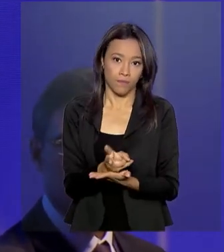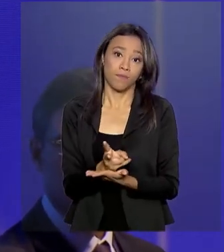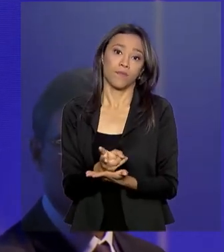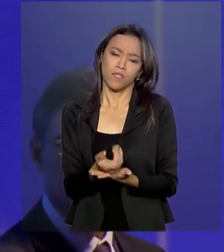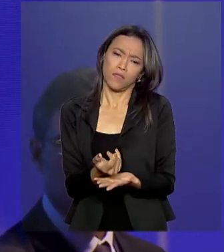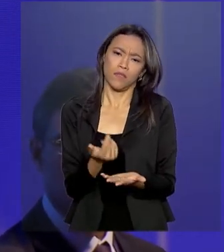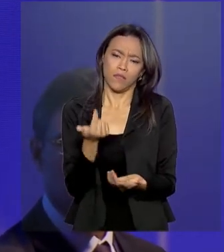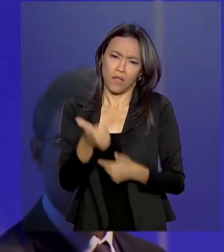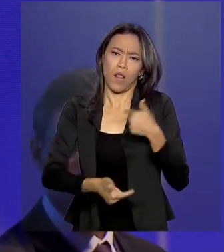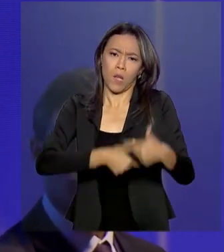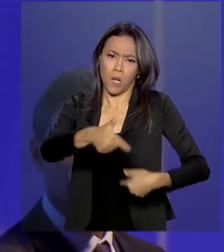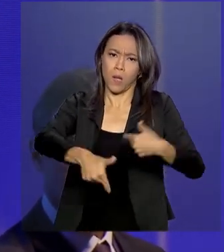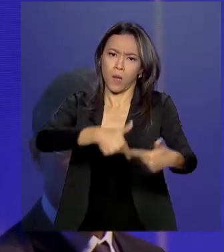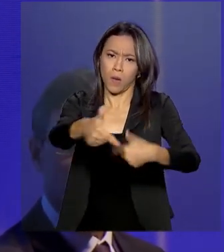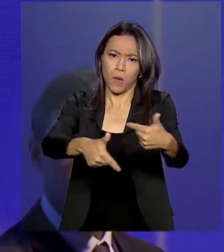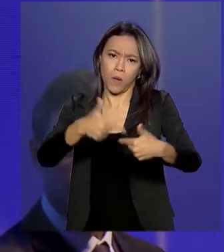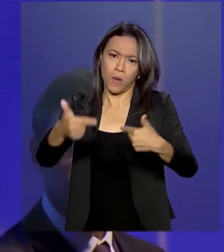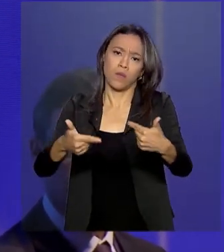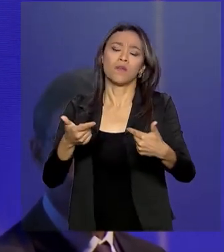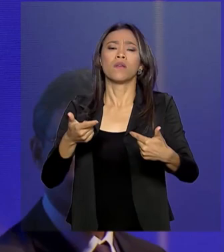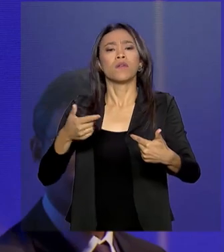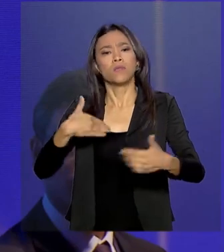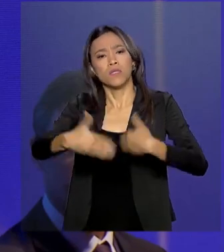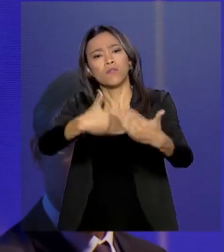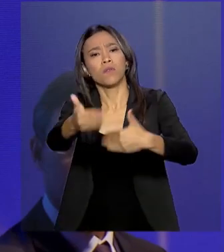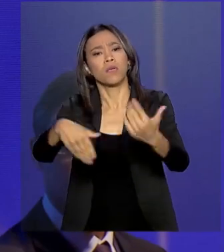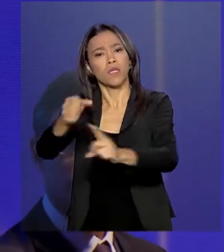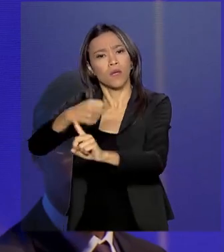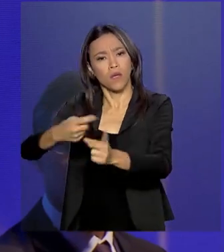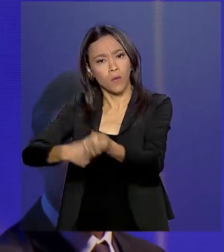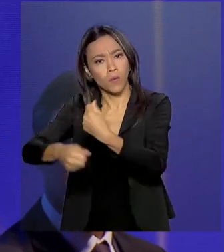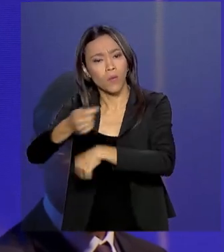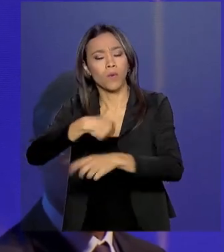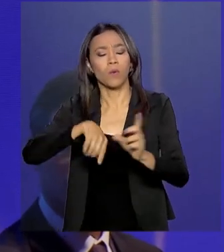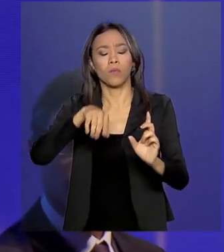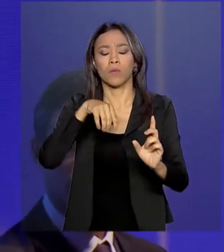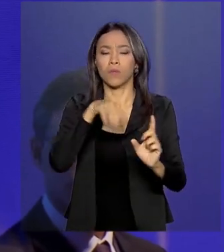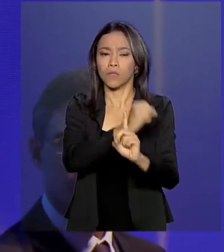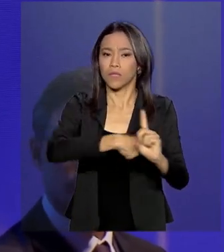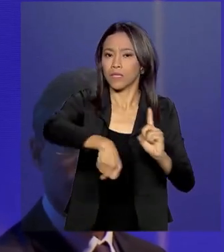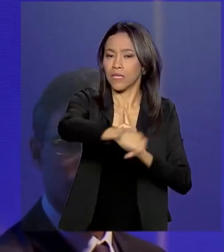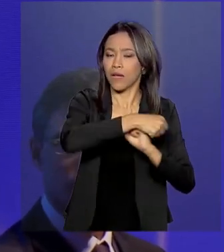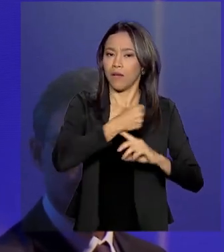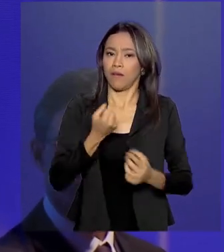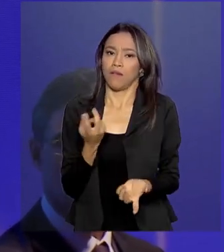sustentável. Com o desenvolvimento econômico, com o desenvolvimento social e com a preservação de todos os recursos que nós temos.